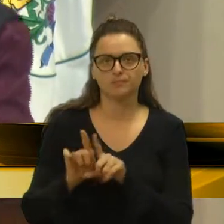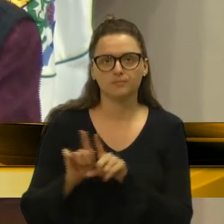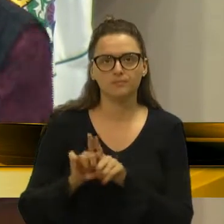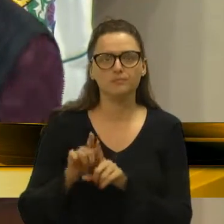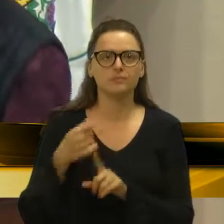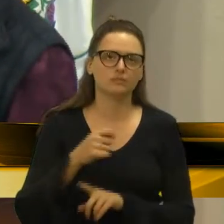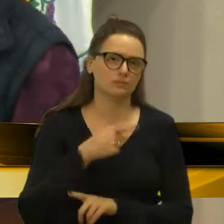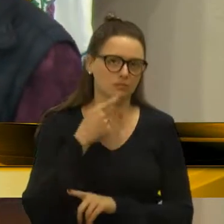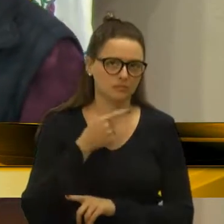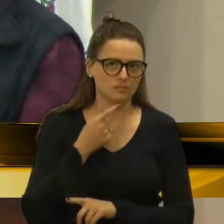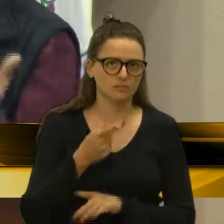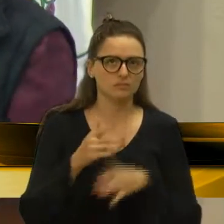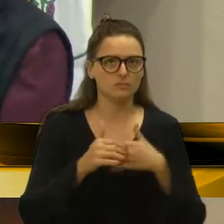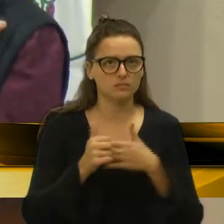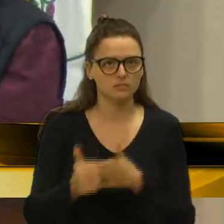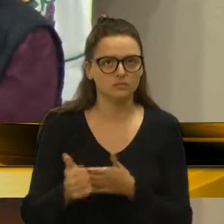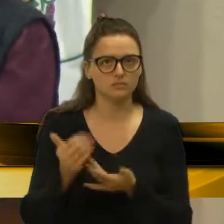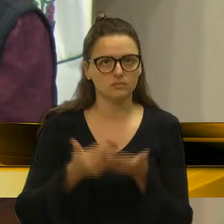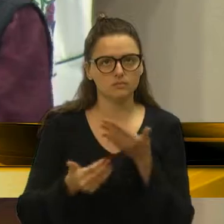falar aqui, para acompanhar de perto,